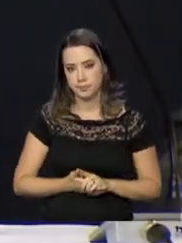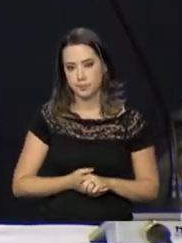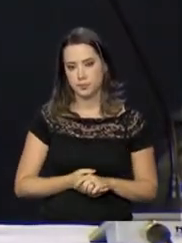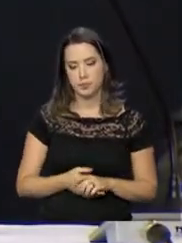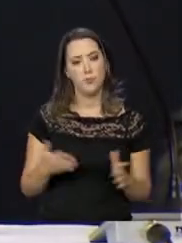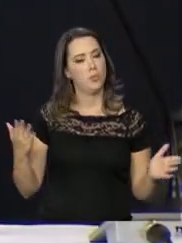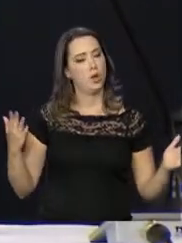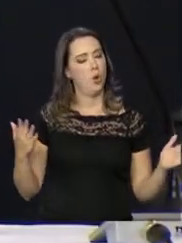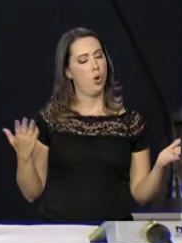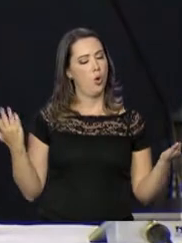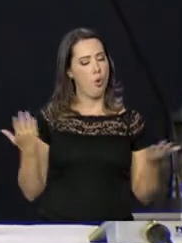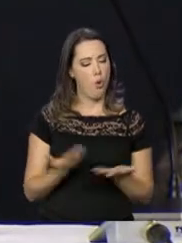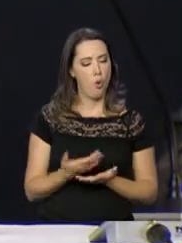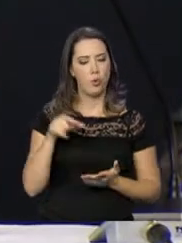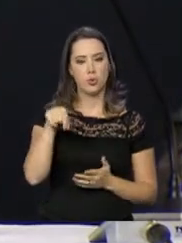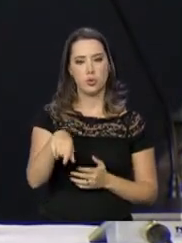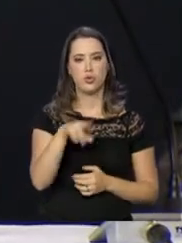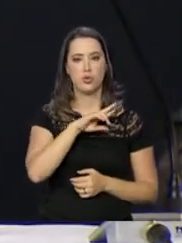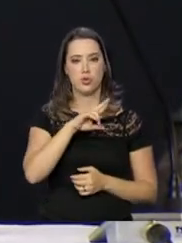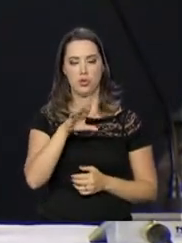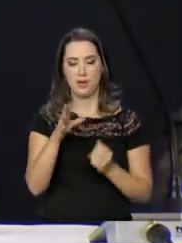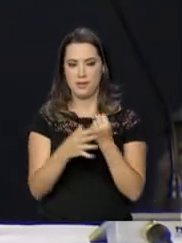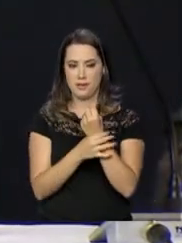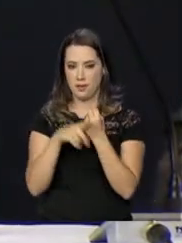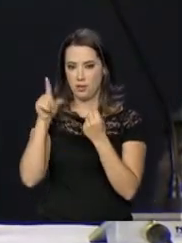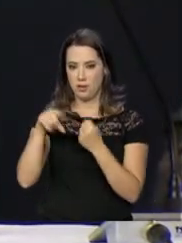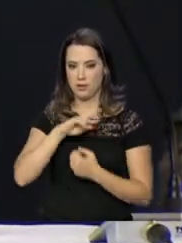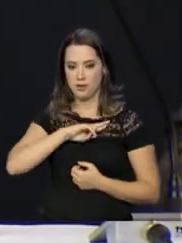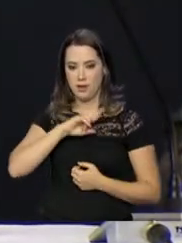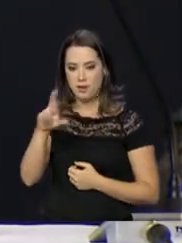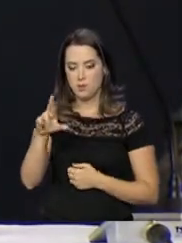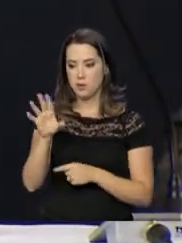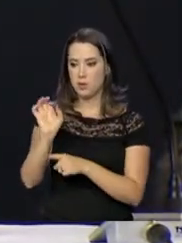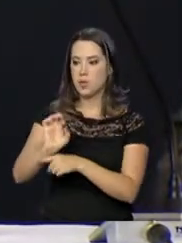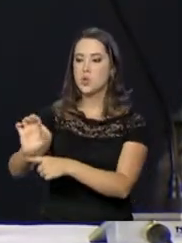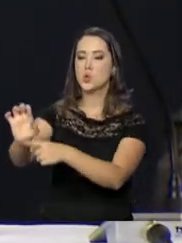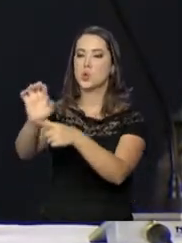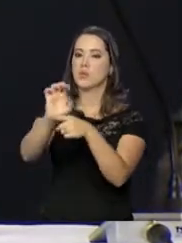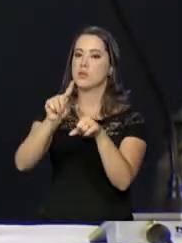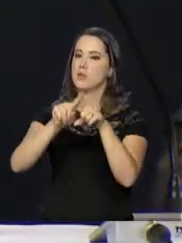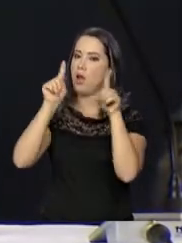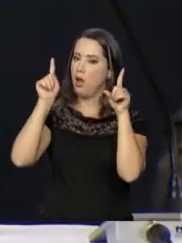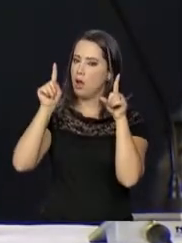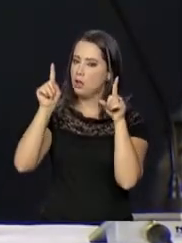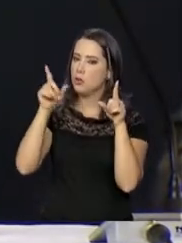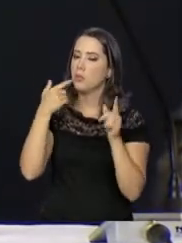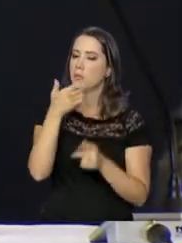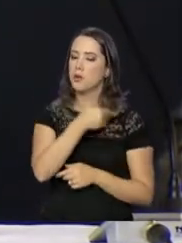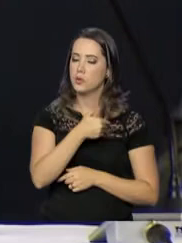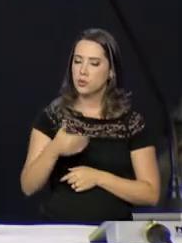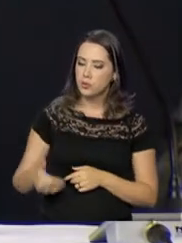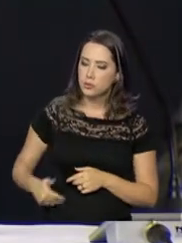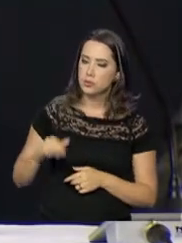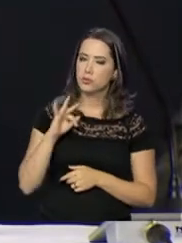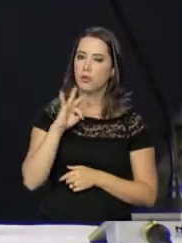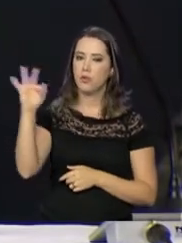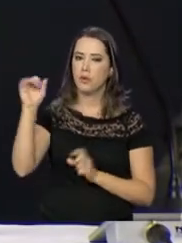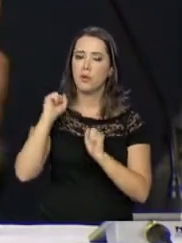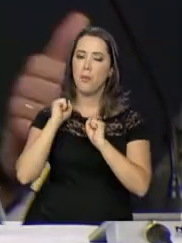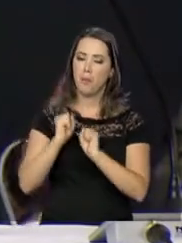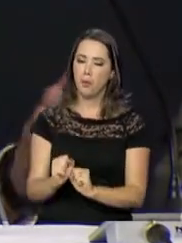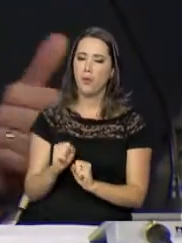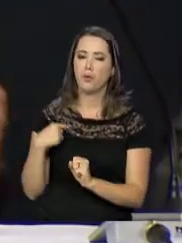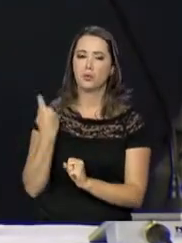a segurança pública caiba aos estados, mas nada impede, sem invadir competências dos estados e dos municípios,